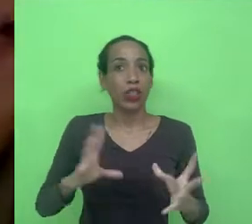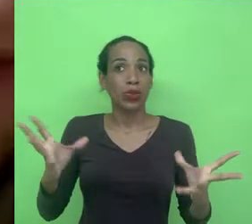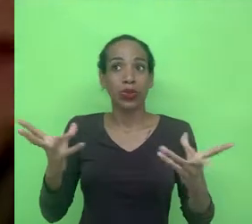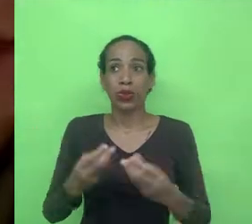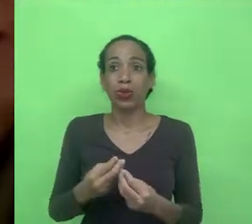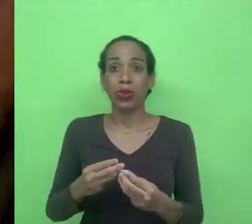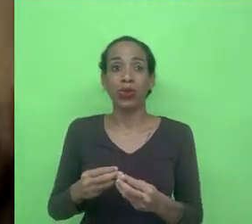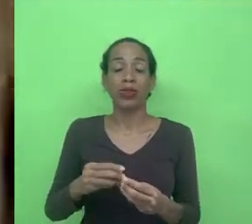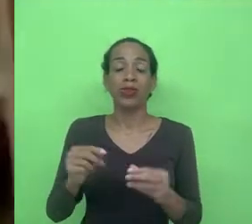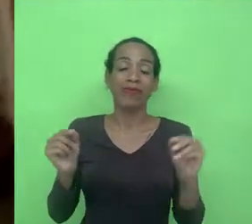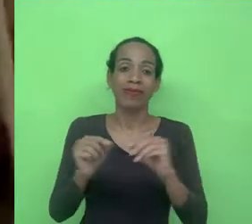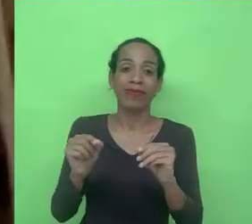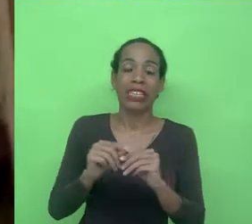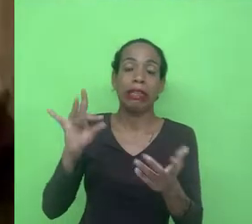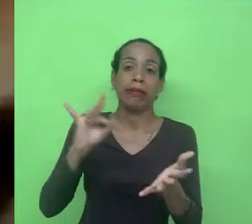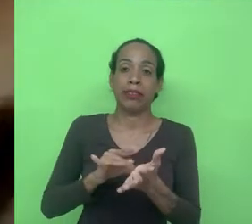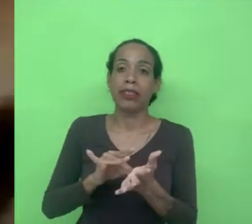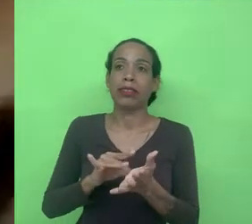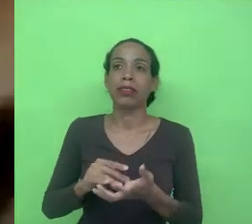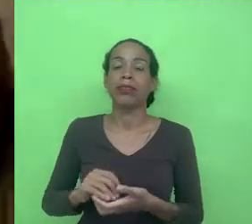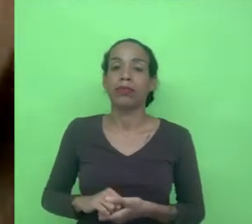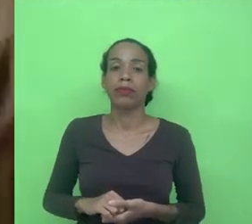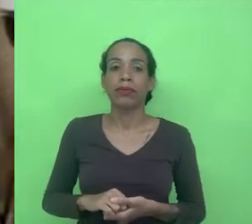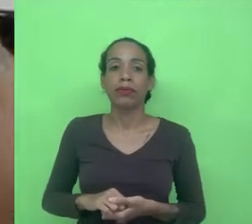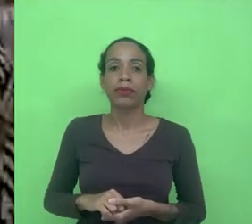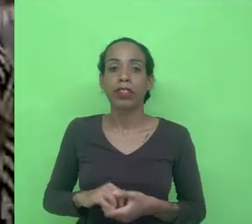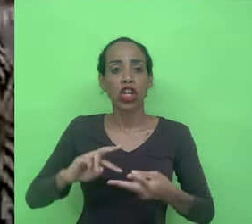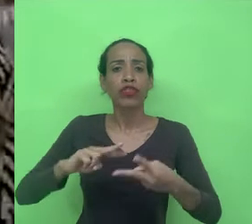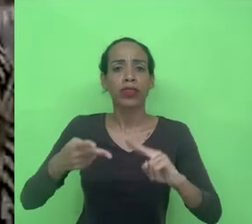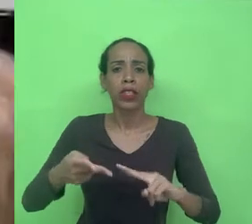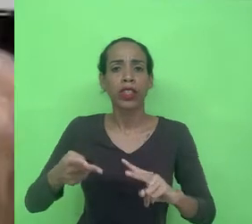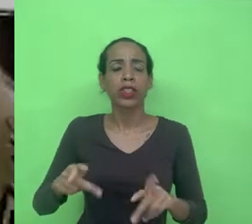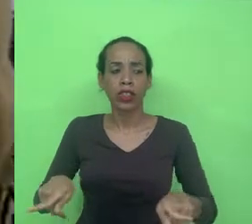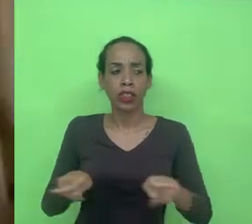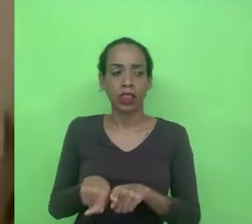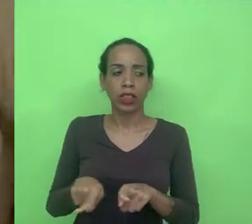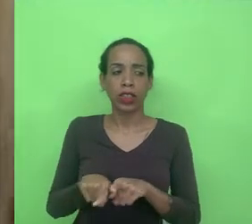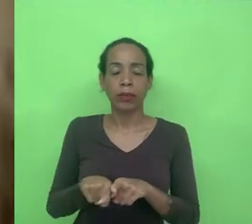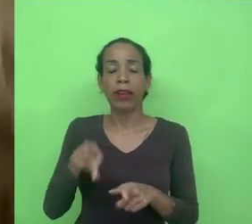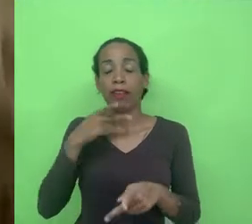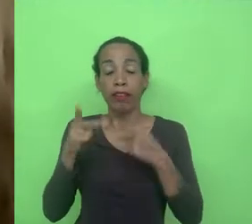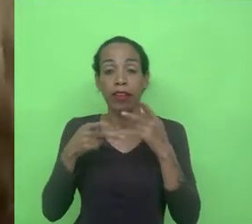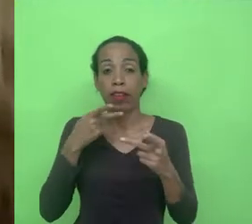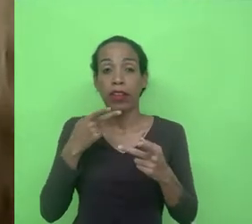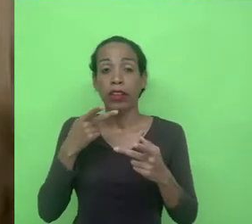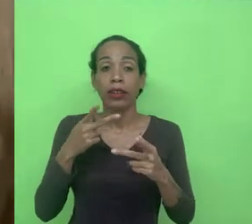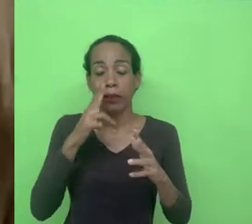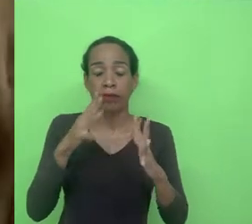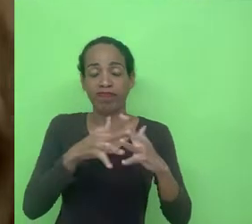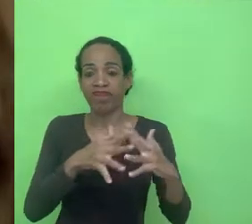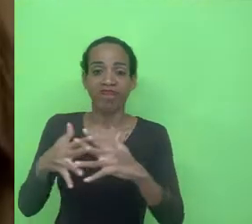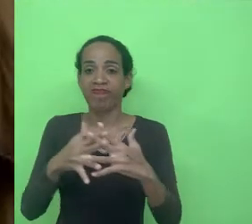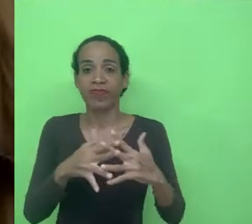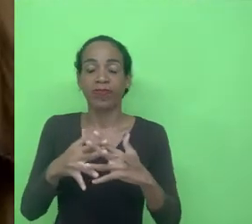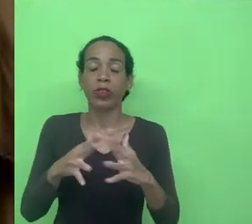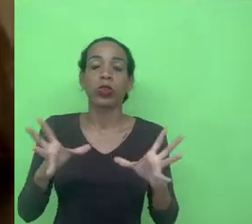datificado a verdade é essa e diferentemente do que você mencionou porque há divergência claro doutrinária tudo